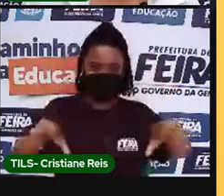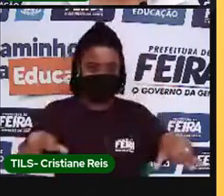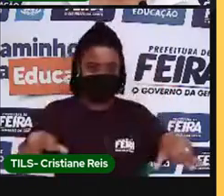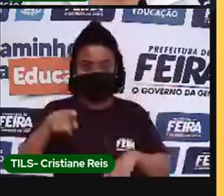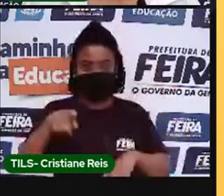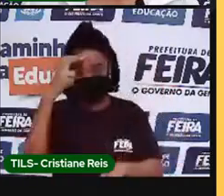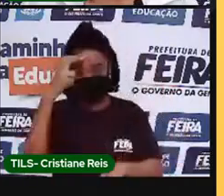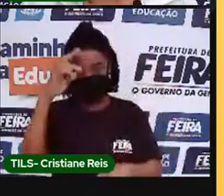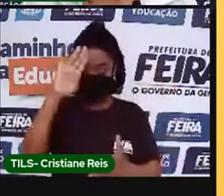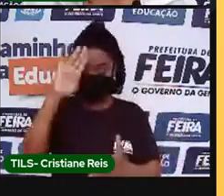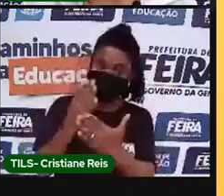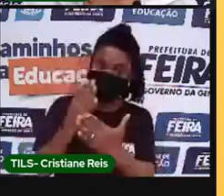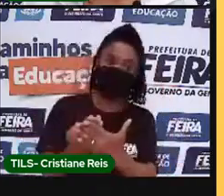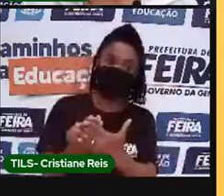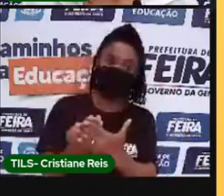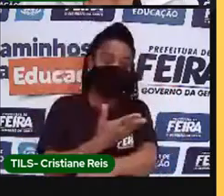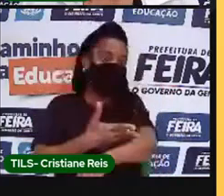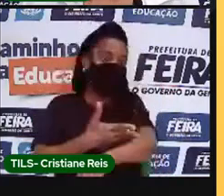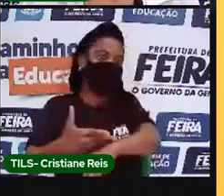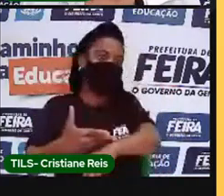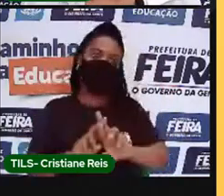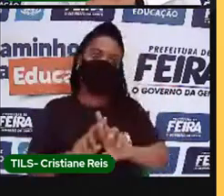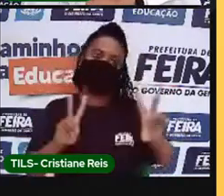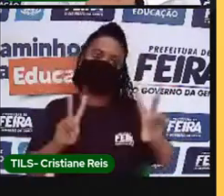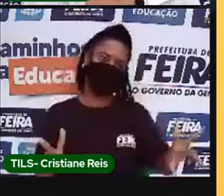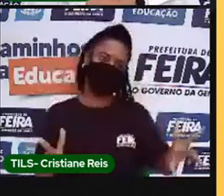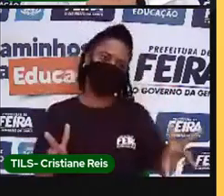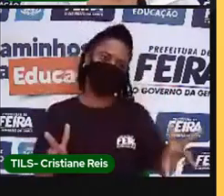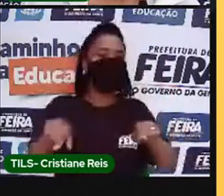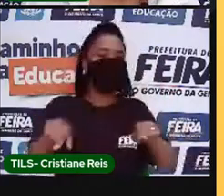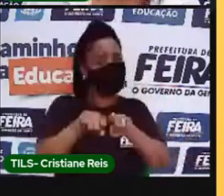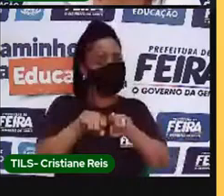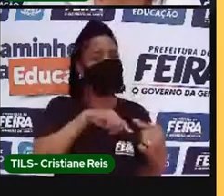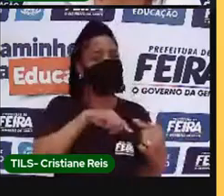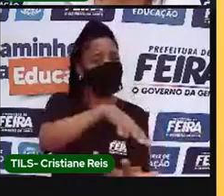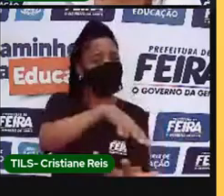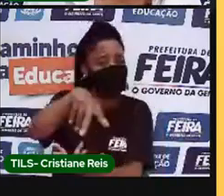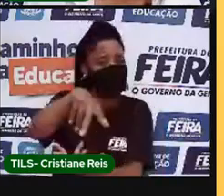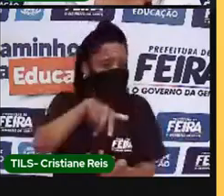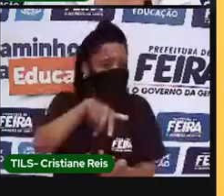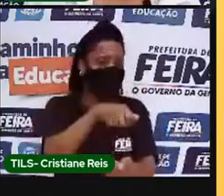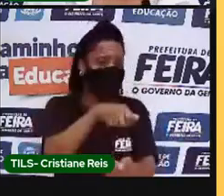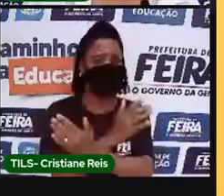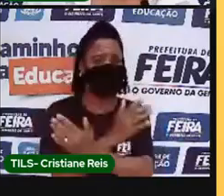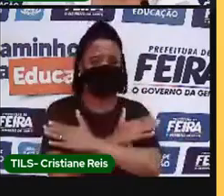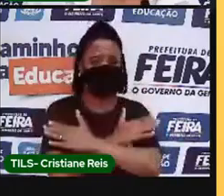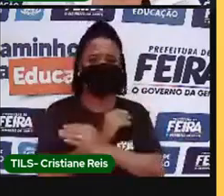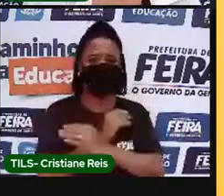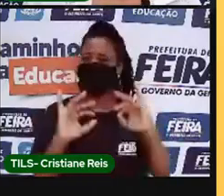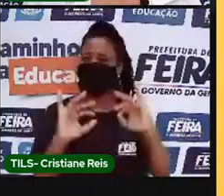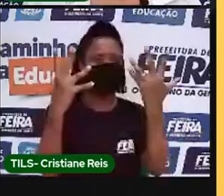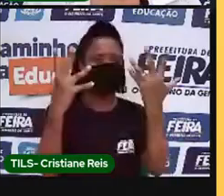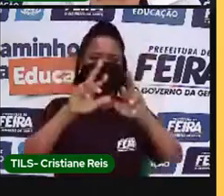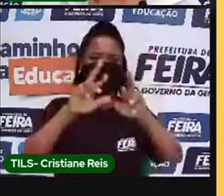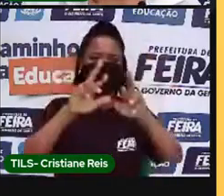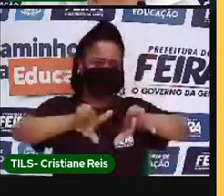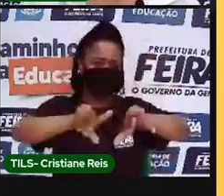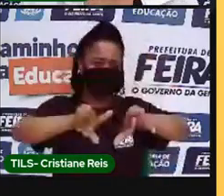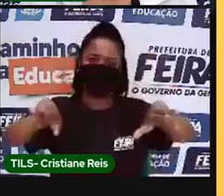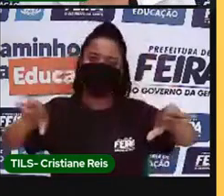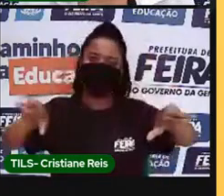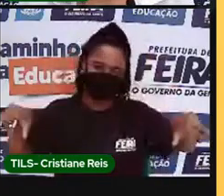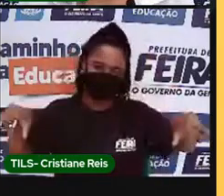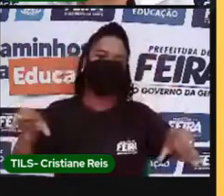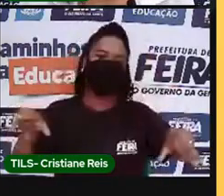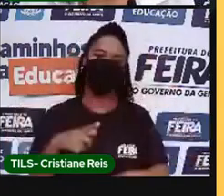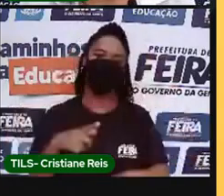tradições diferentes, então, ao redor do mundo, nós também temos feriados